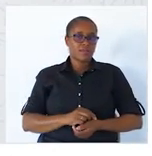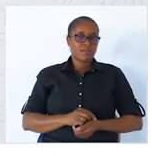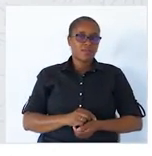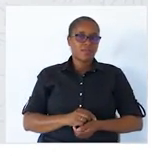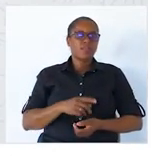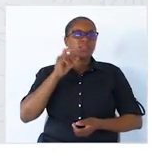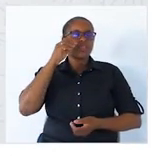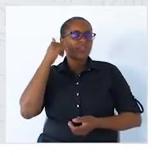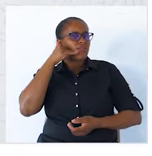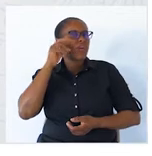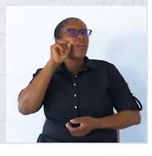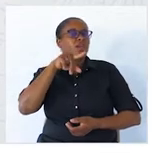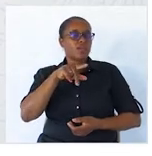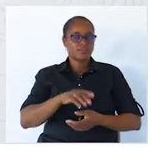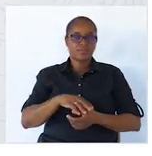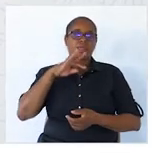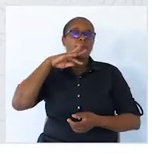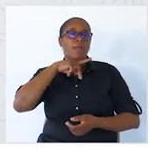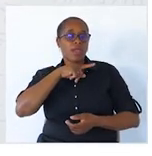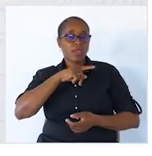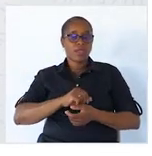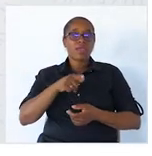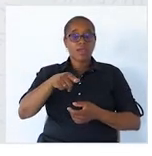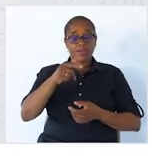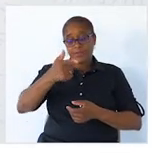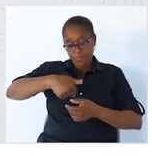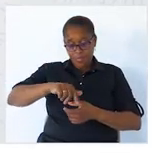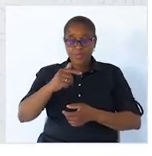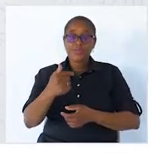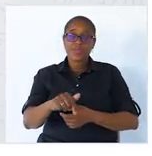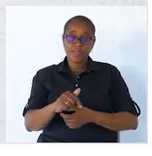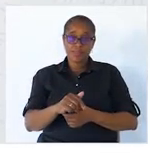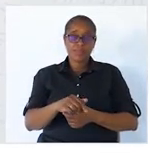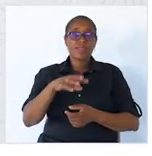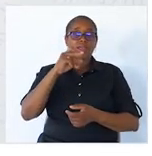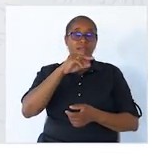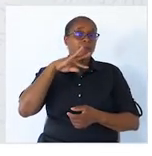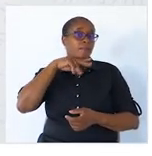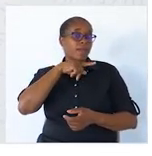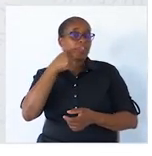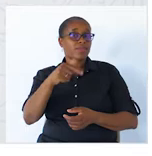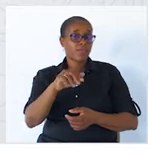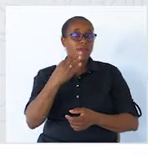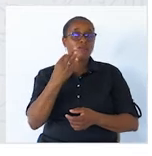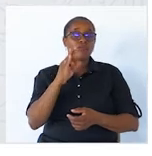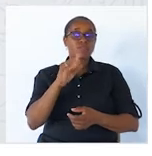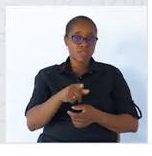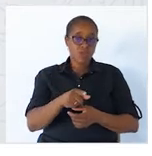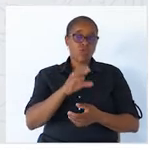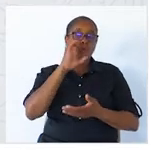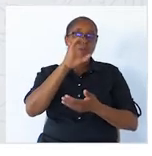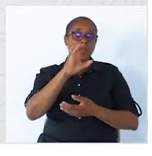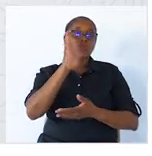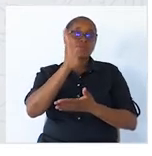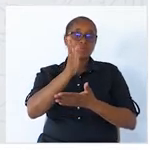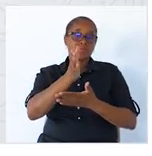Telefonou a quem? À mãe. Então, aqui nós temos a mãe que desempenha a função do